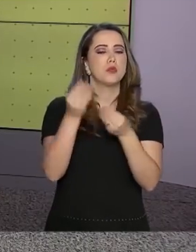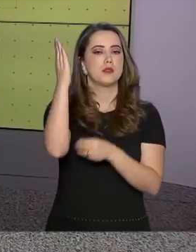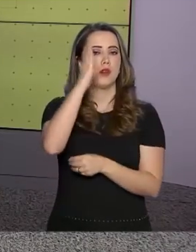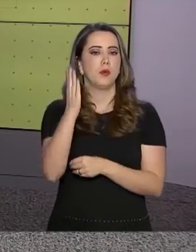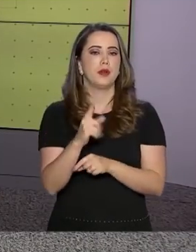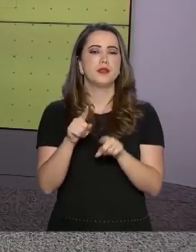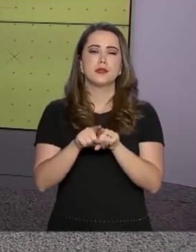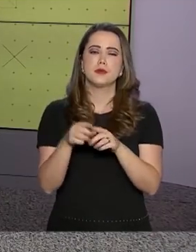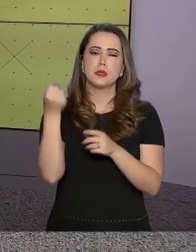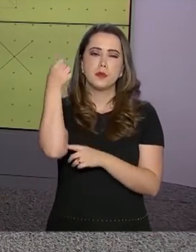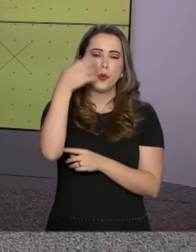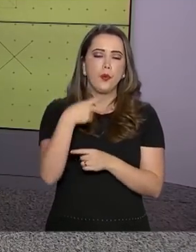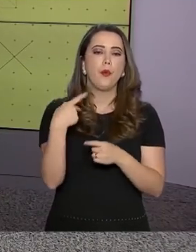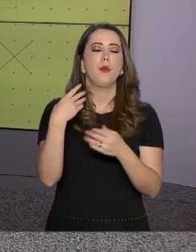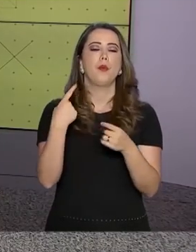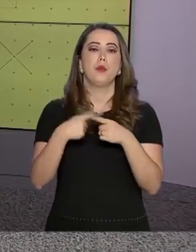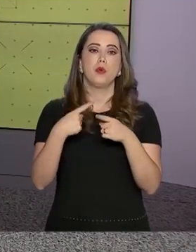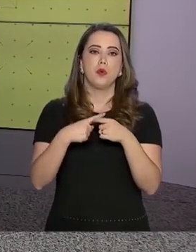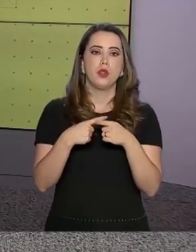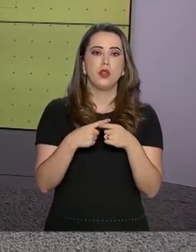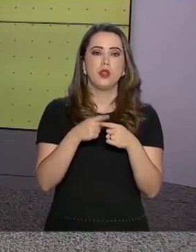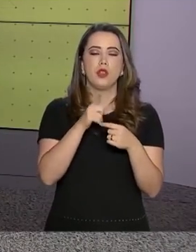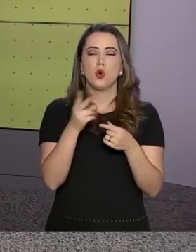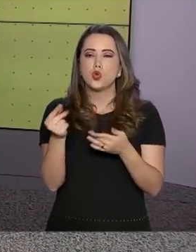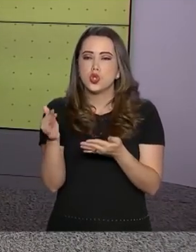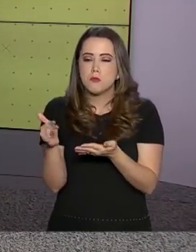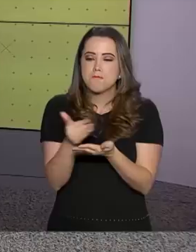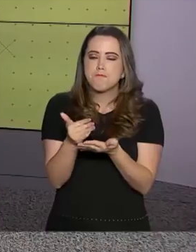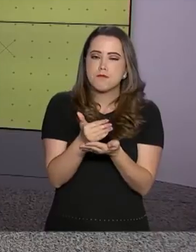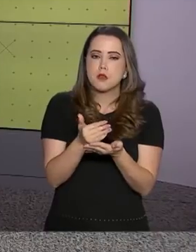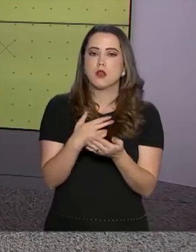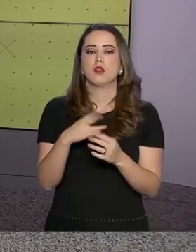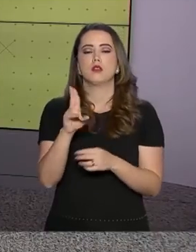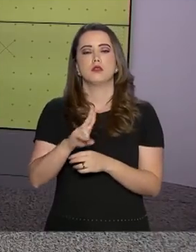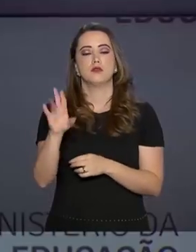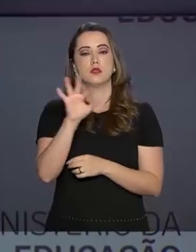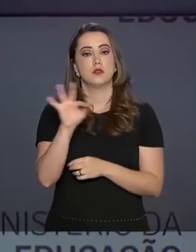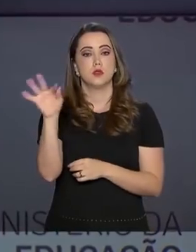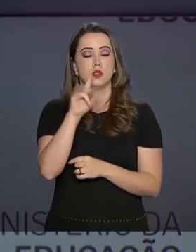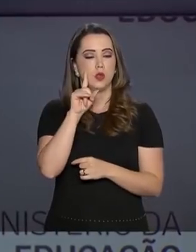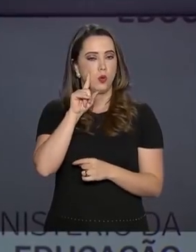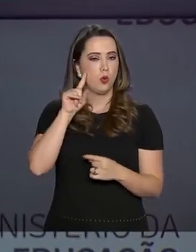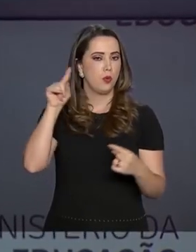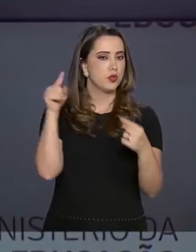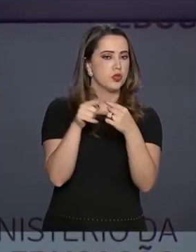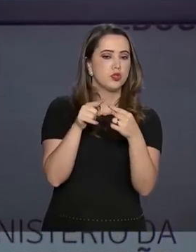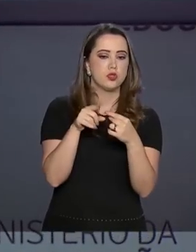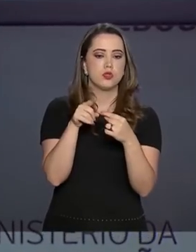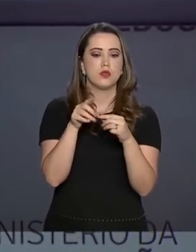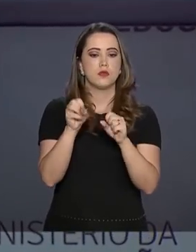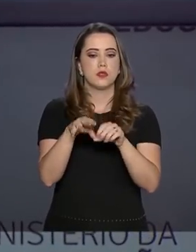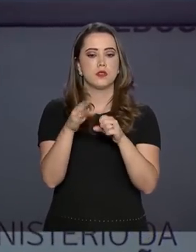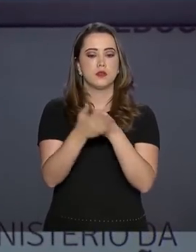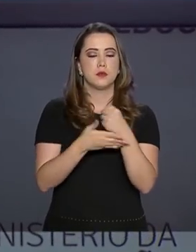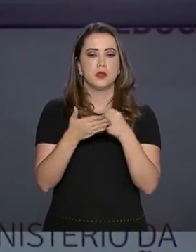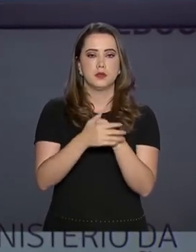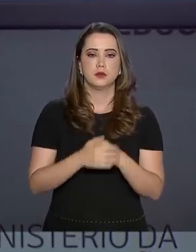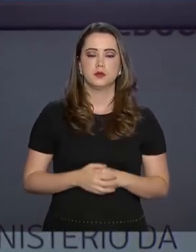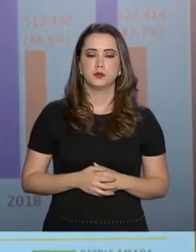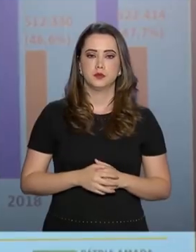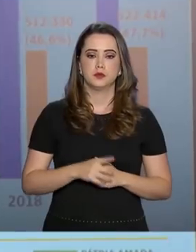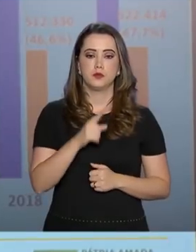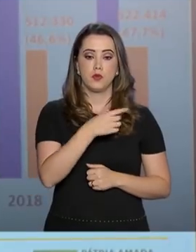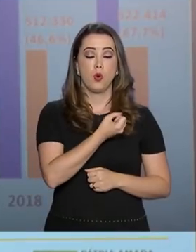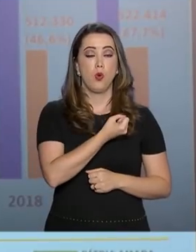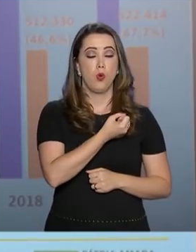universidades federais e explicou que o foco é na educação básica. De forma didática, o ministro usou